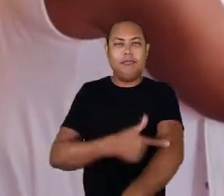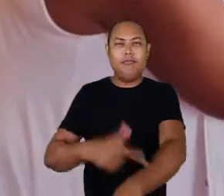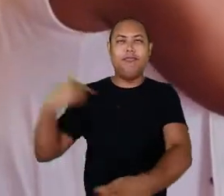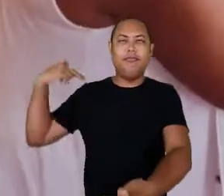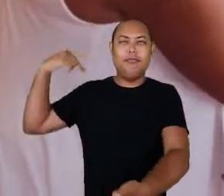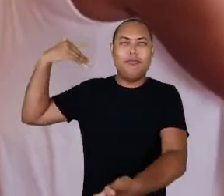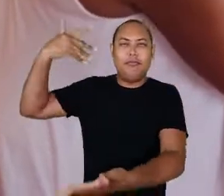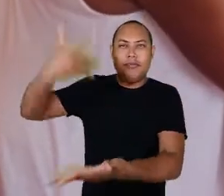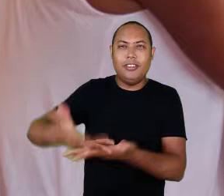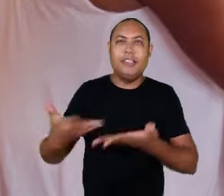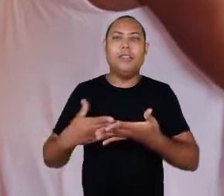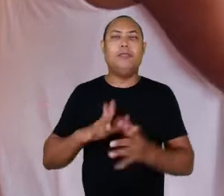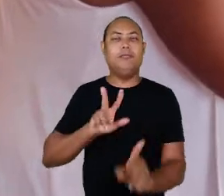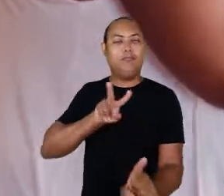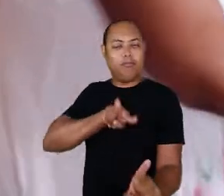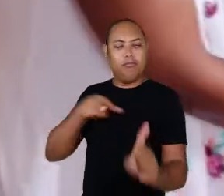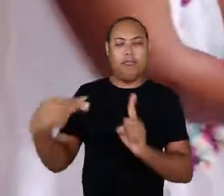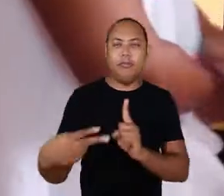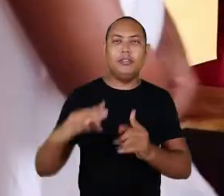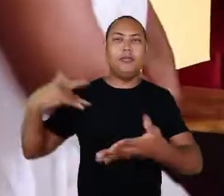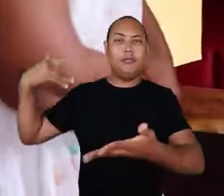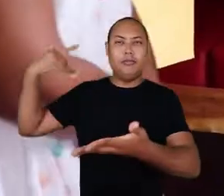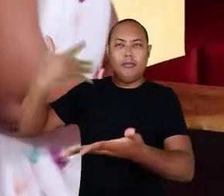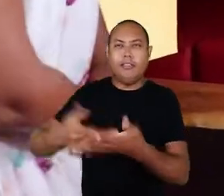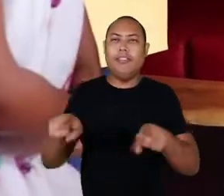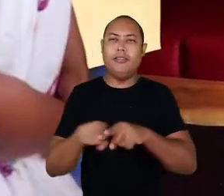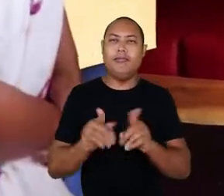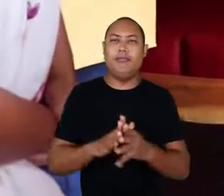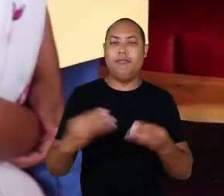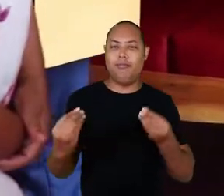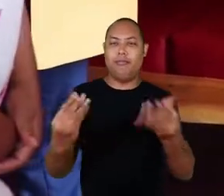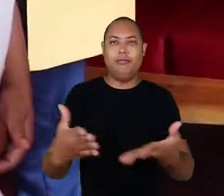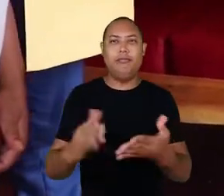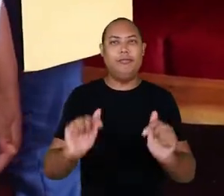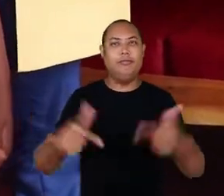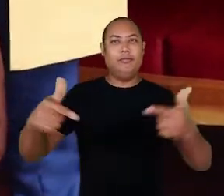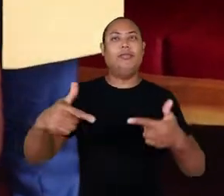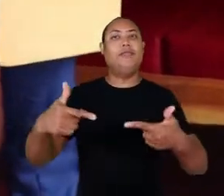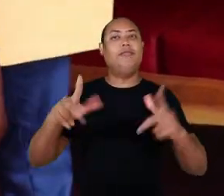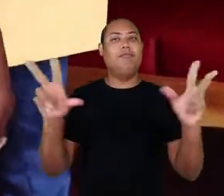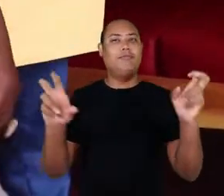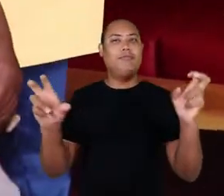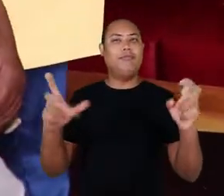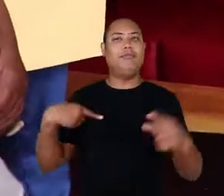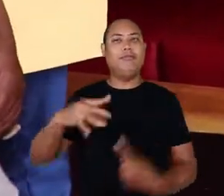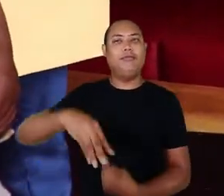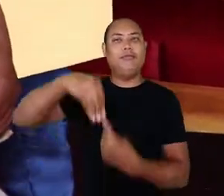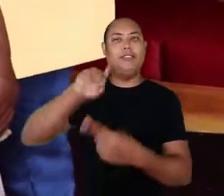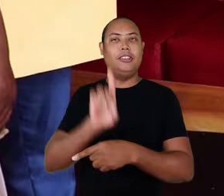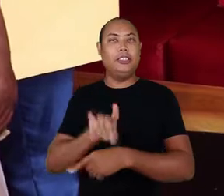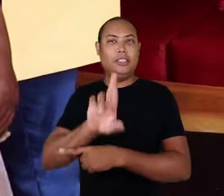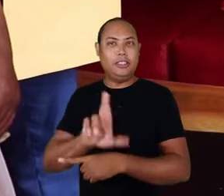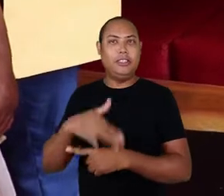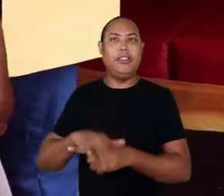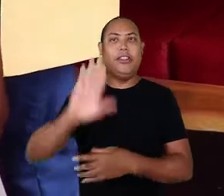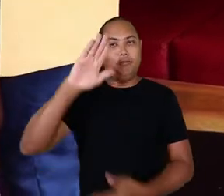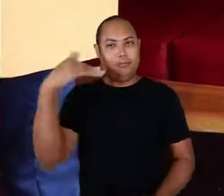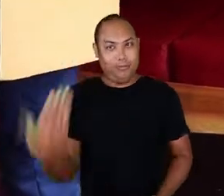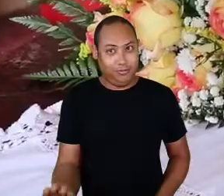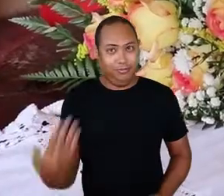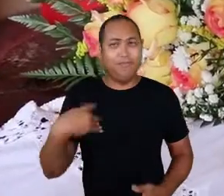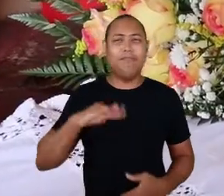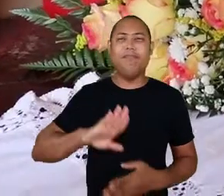Em respeito a sua história E como um reconhecimento De sua trajetória Concedeu a dona Cadu O título de Doutor Honoris Causa